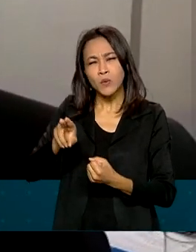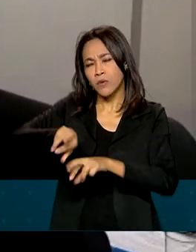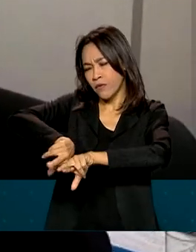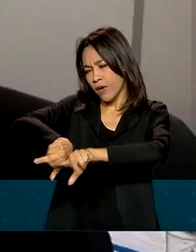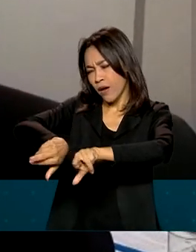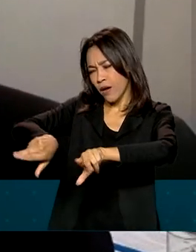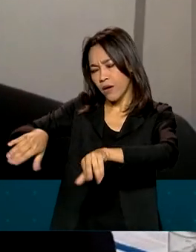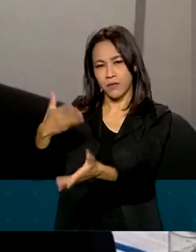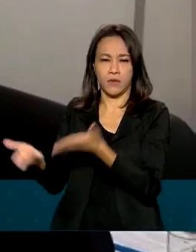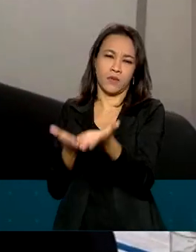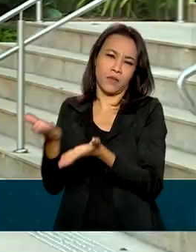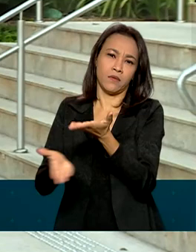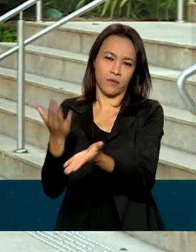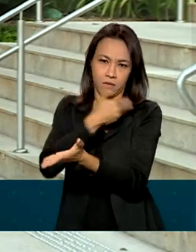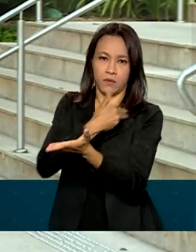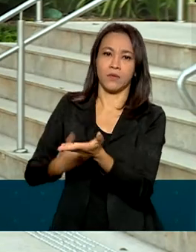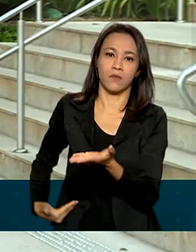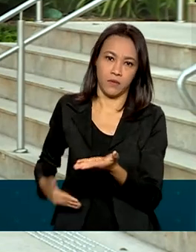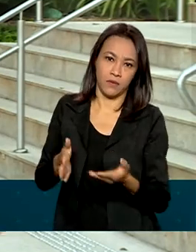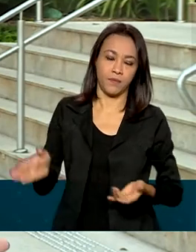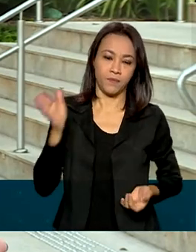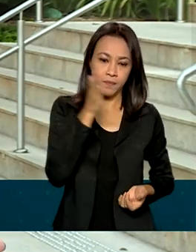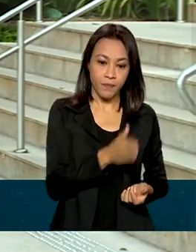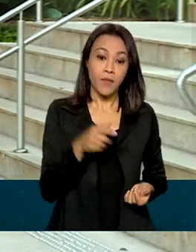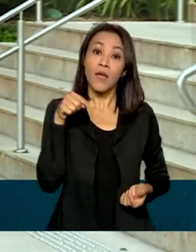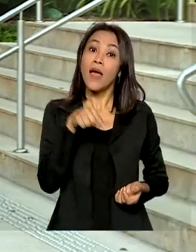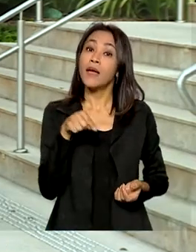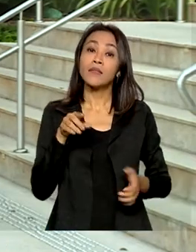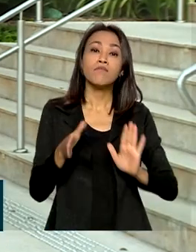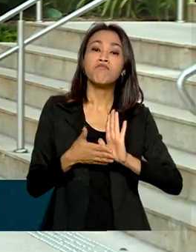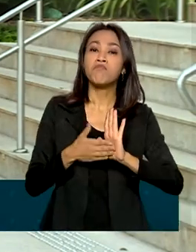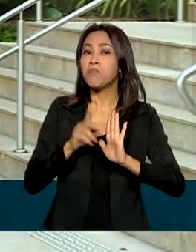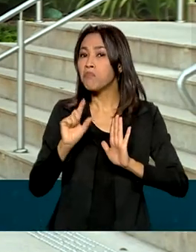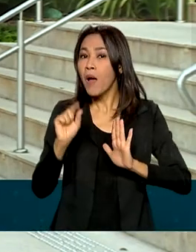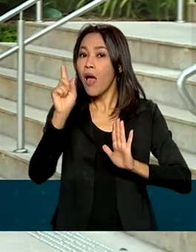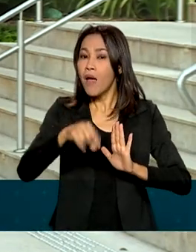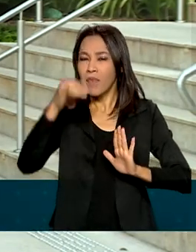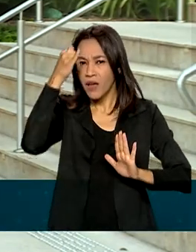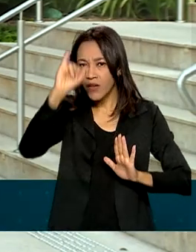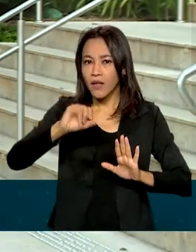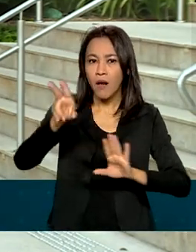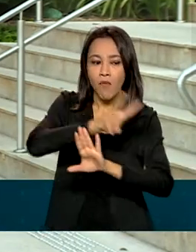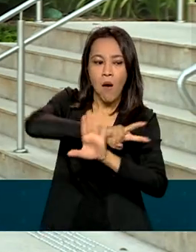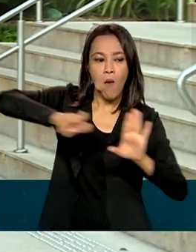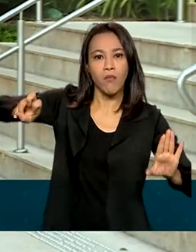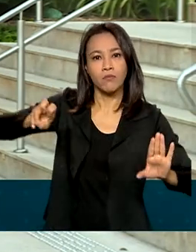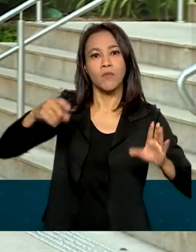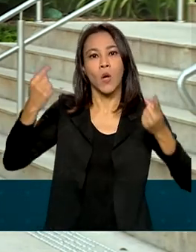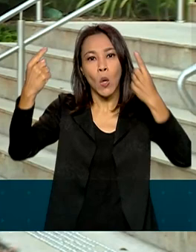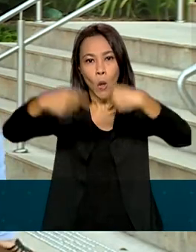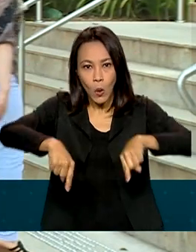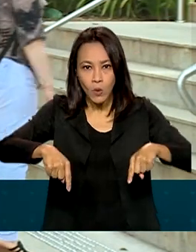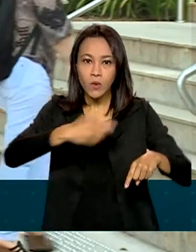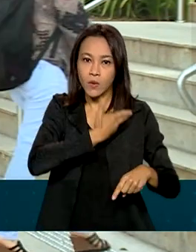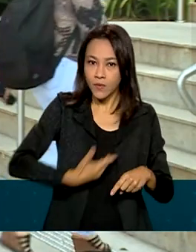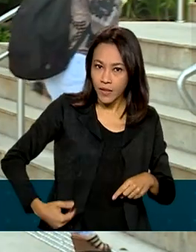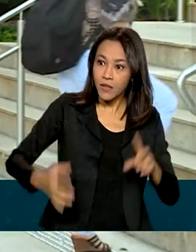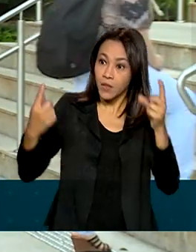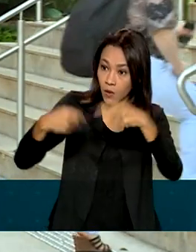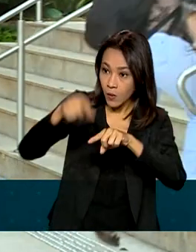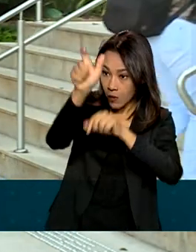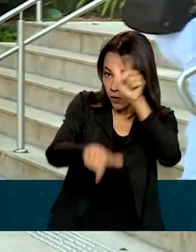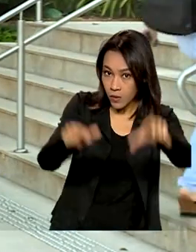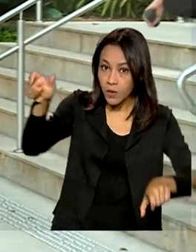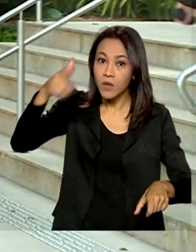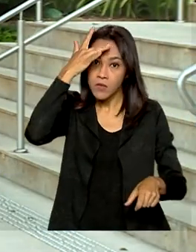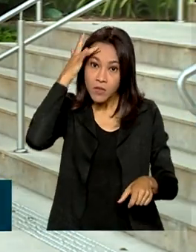meio da sua identidade do gov.br. O objetivo da medida é evitar fraudes contra os cofres públicos e contra o próprio cidadão. Nem a